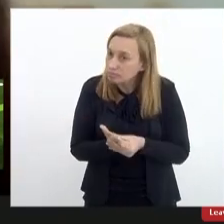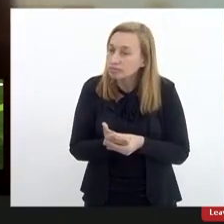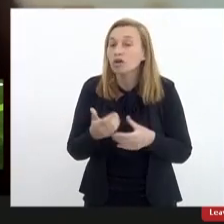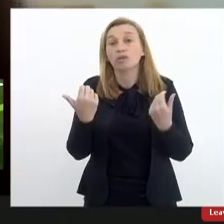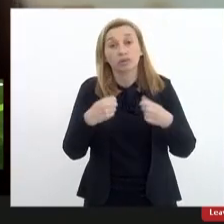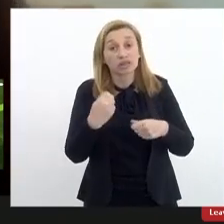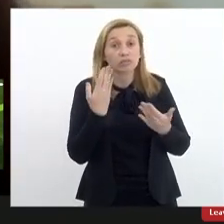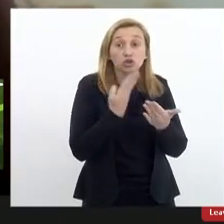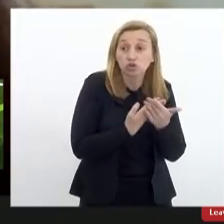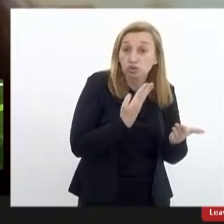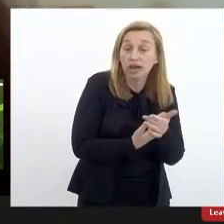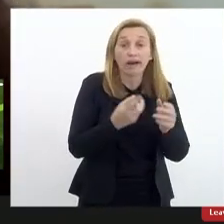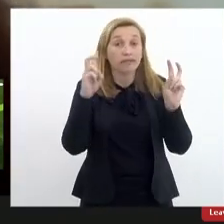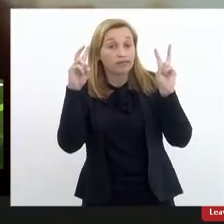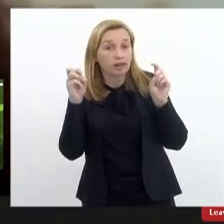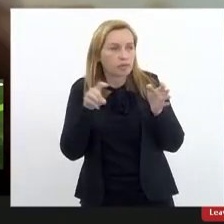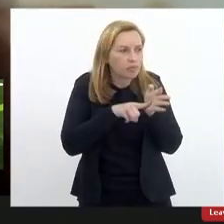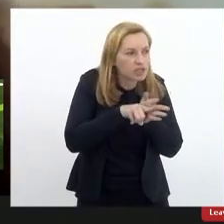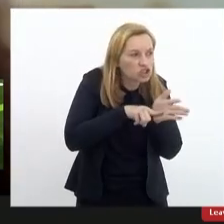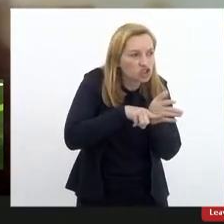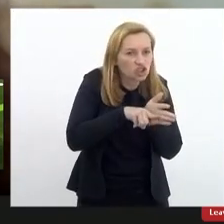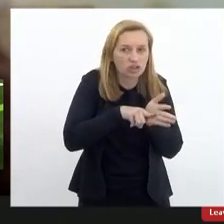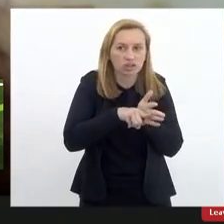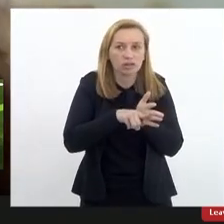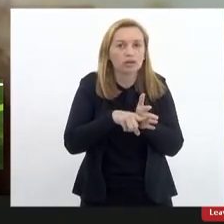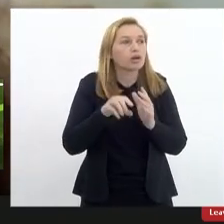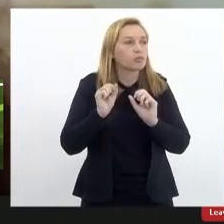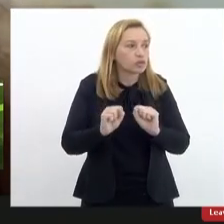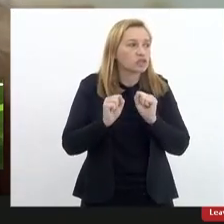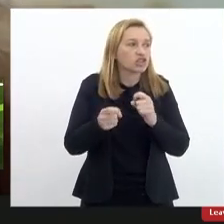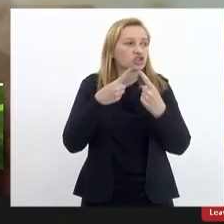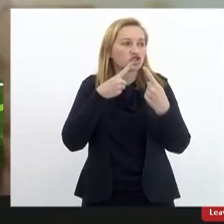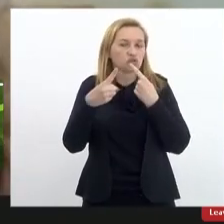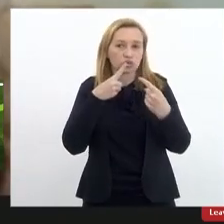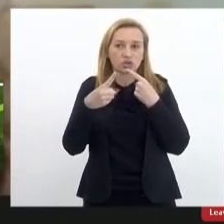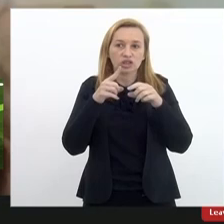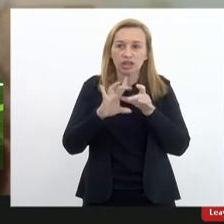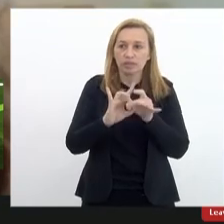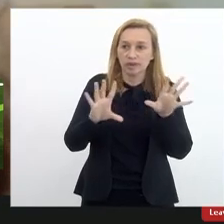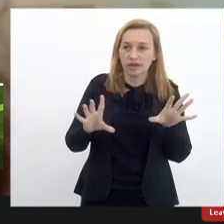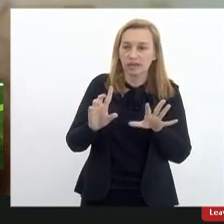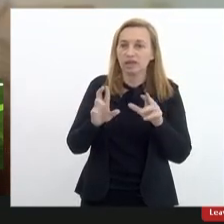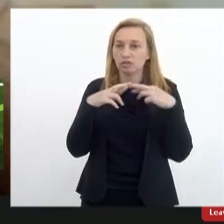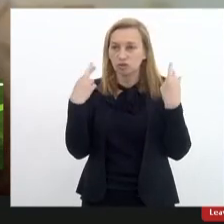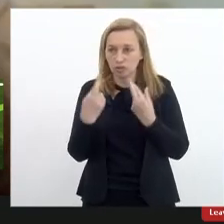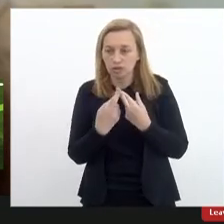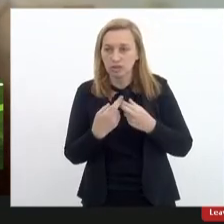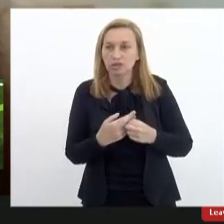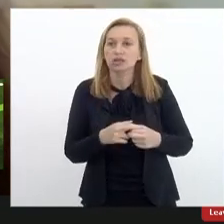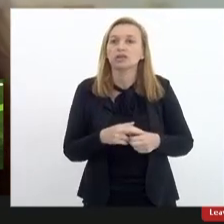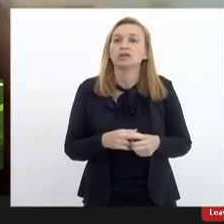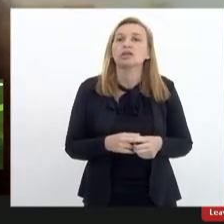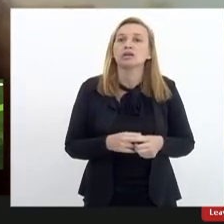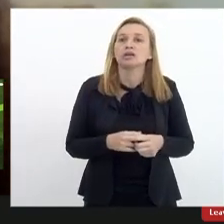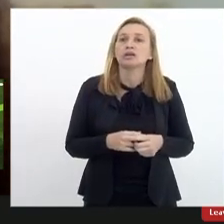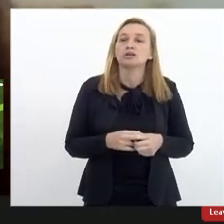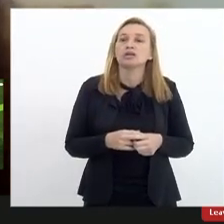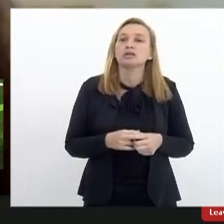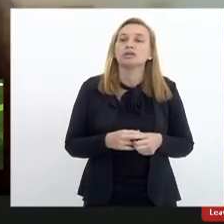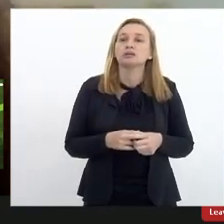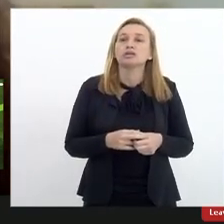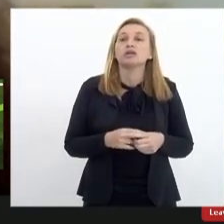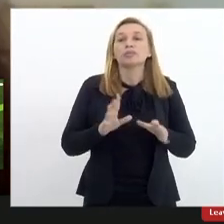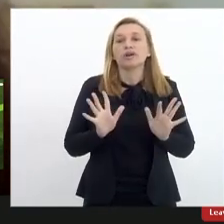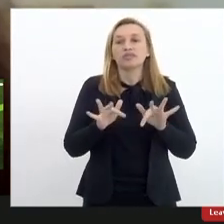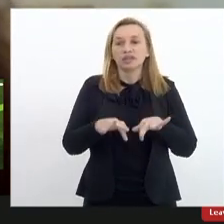estudar temas fazer pesquisas para podermos debater e deliberar nas reuniões e